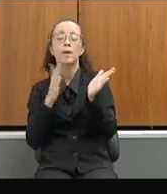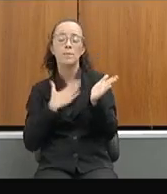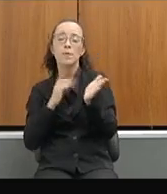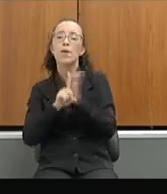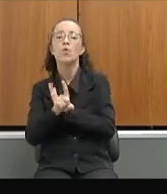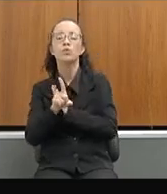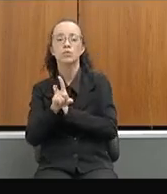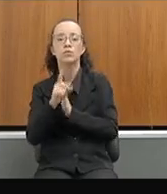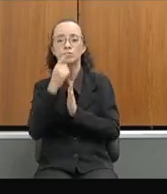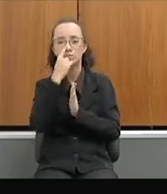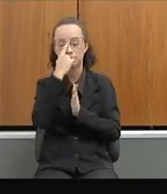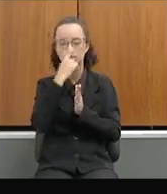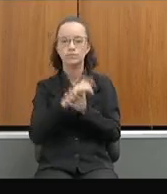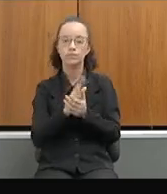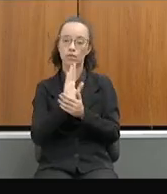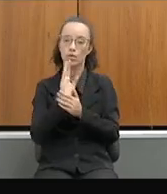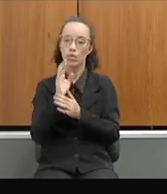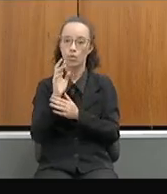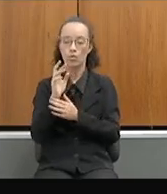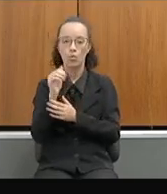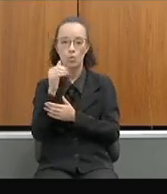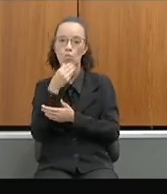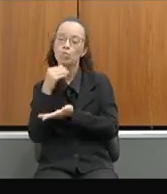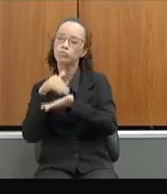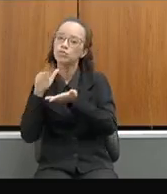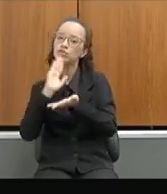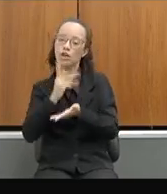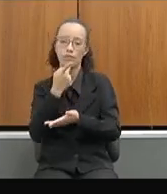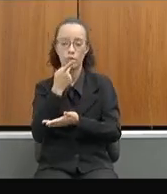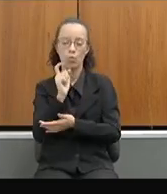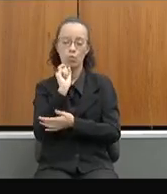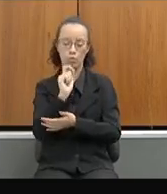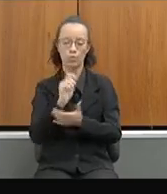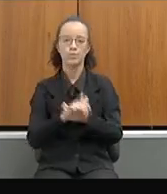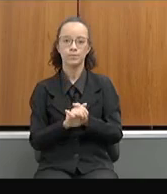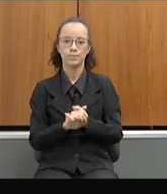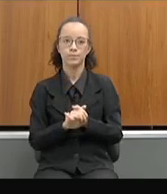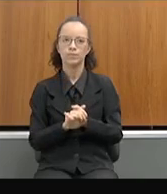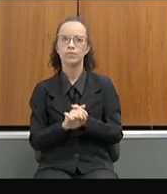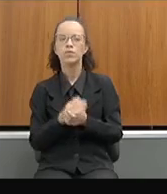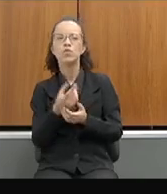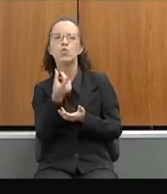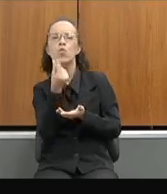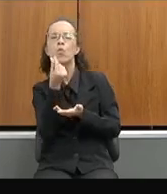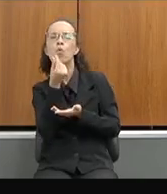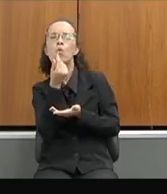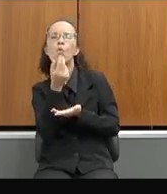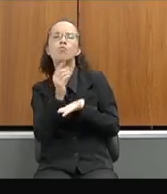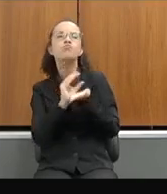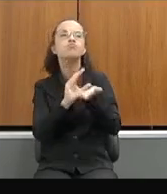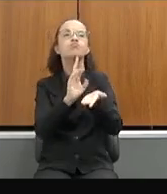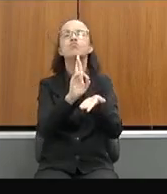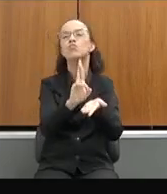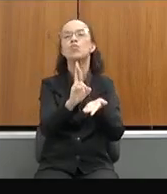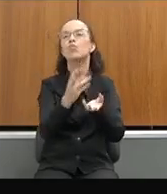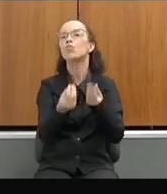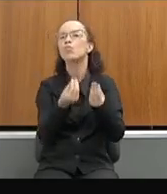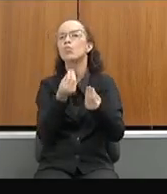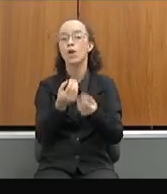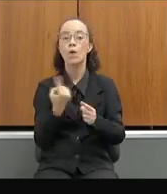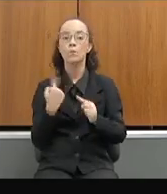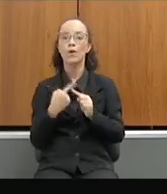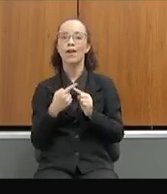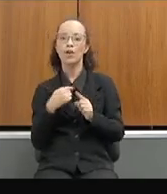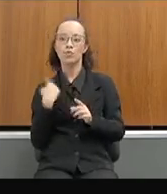secretário já colocou com relação que investimentos robustos são esses, porque a gente estava numa luta